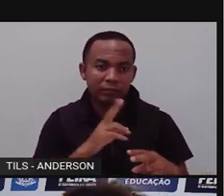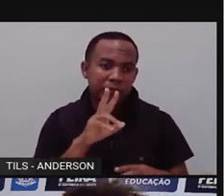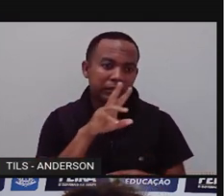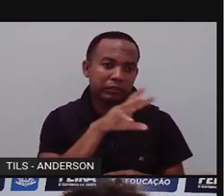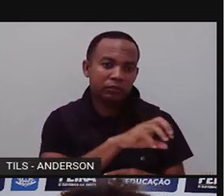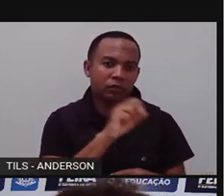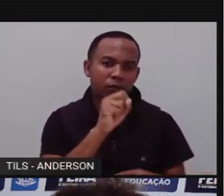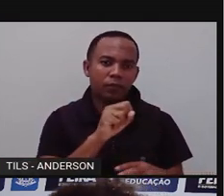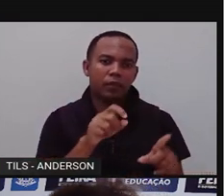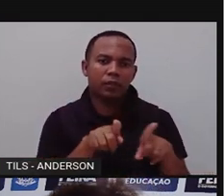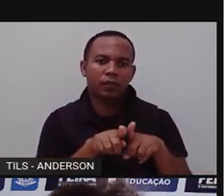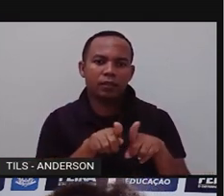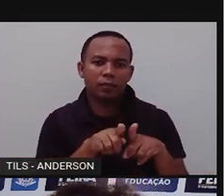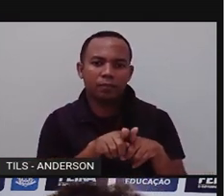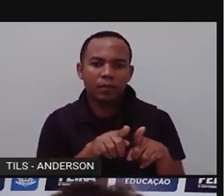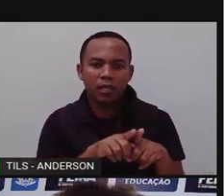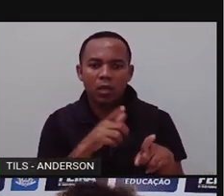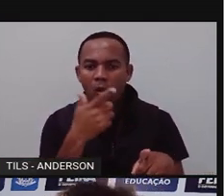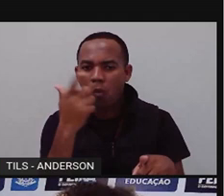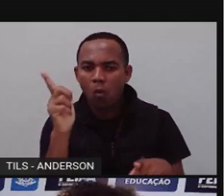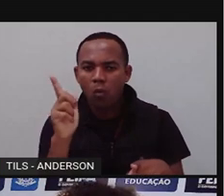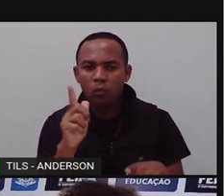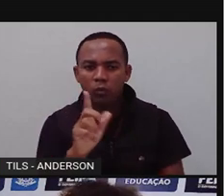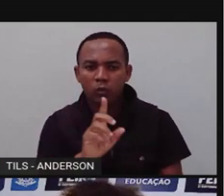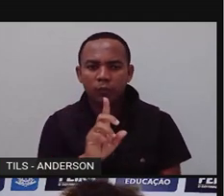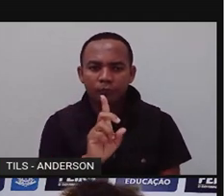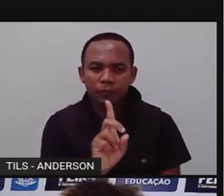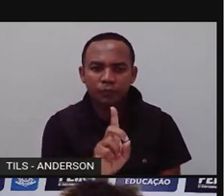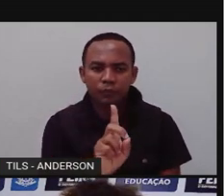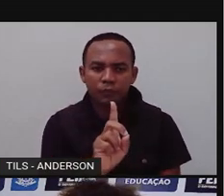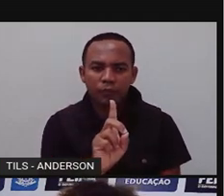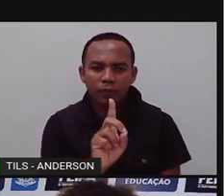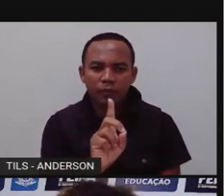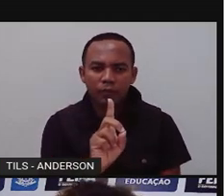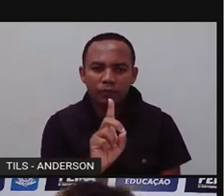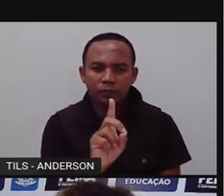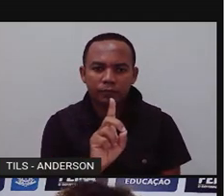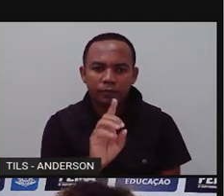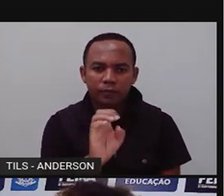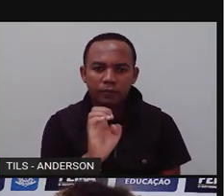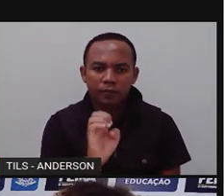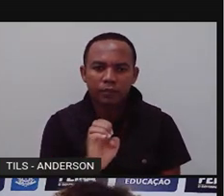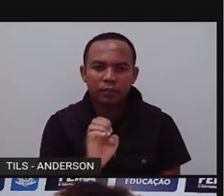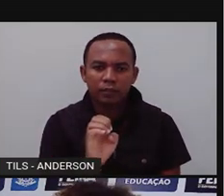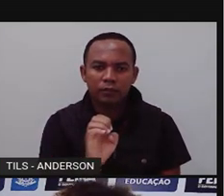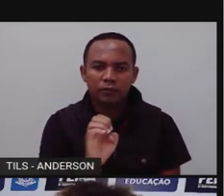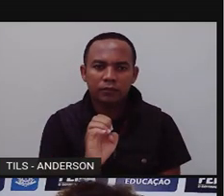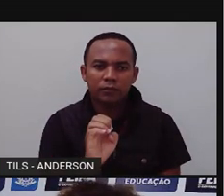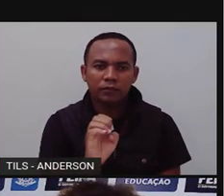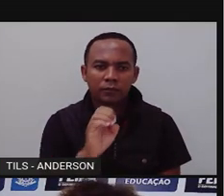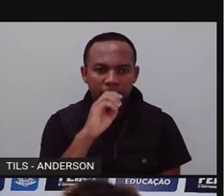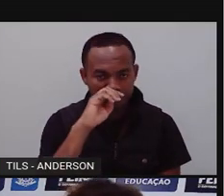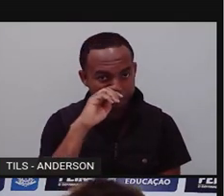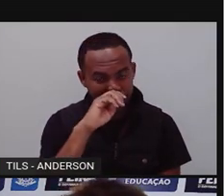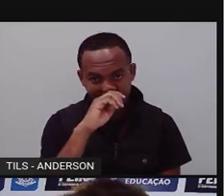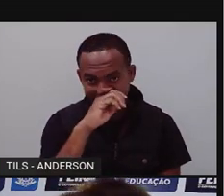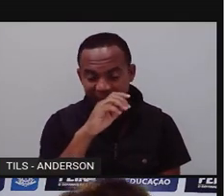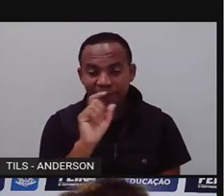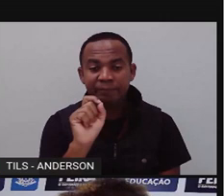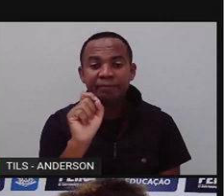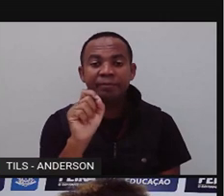decompositores, não é isso? E que serão esses decompositores? Olha o nome, decompositores, né? Os